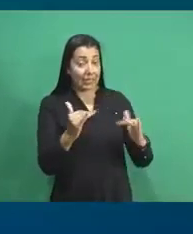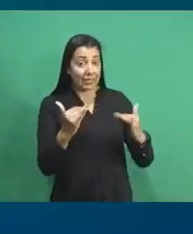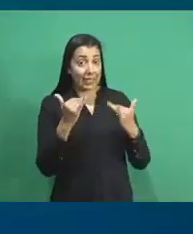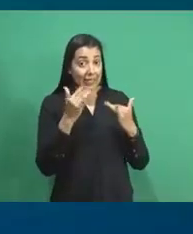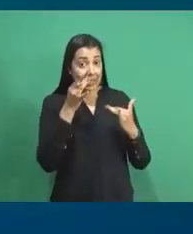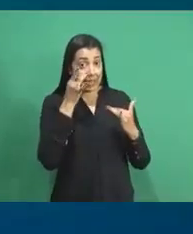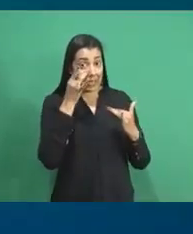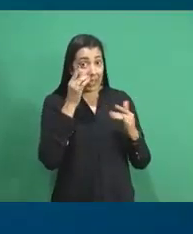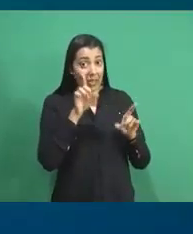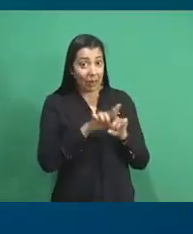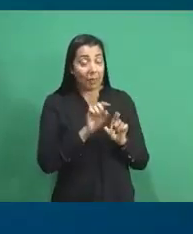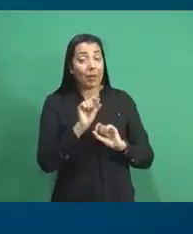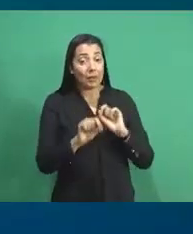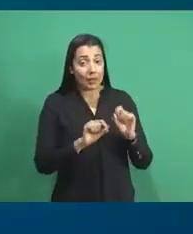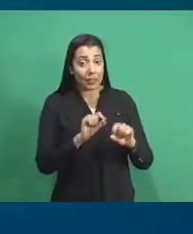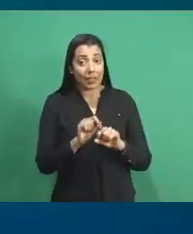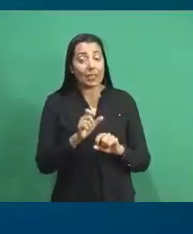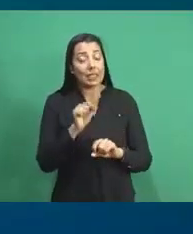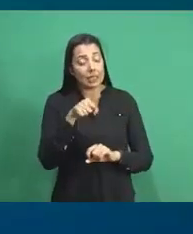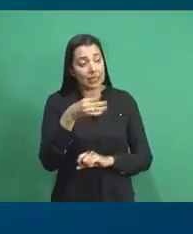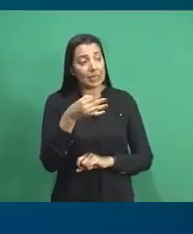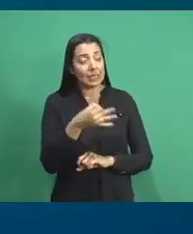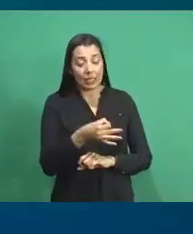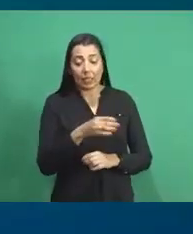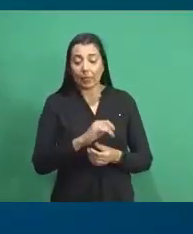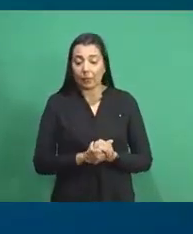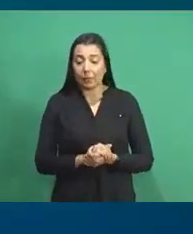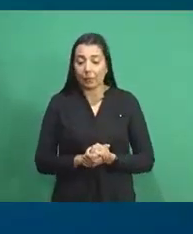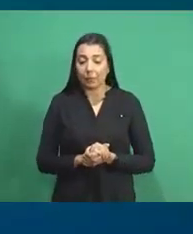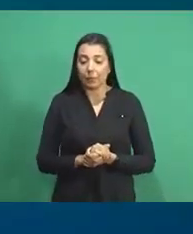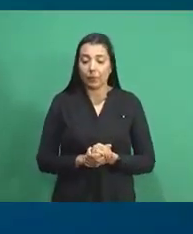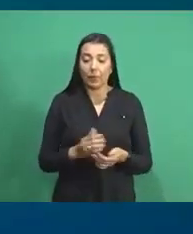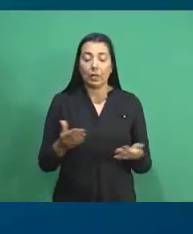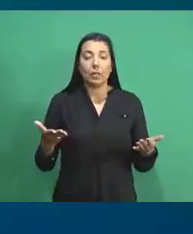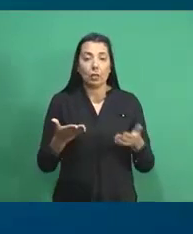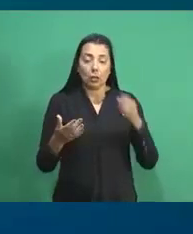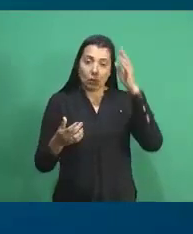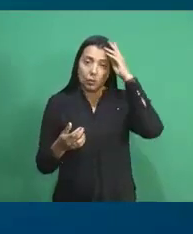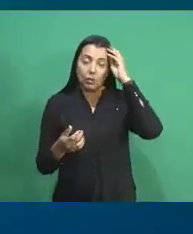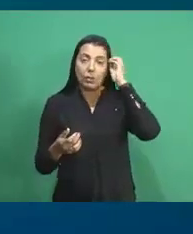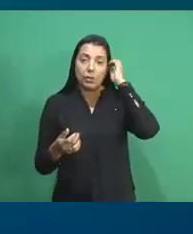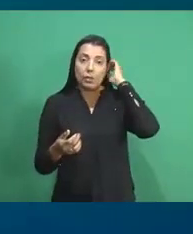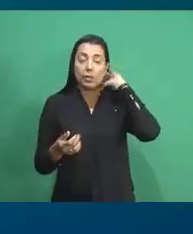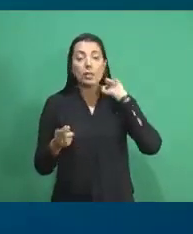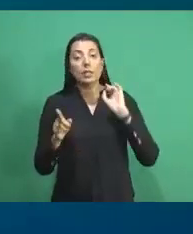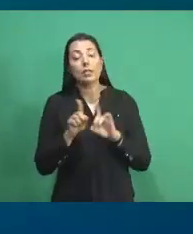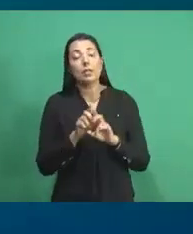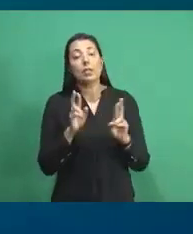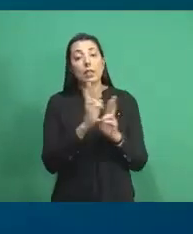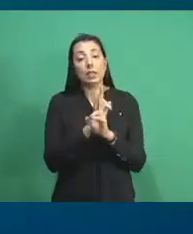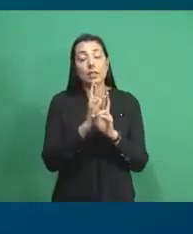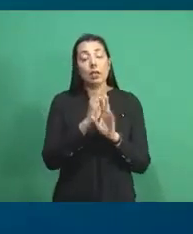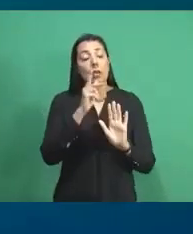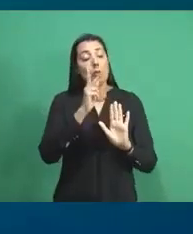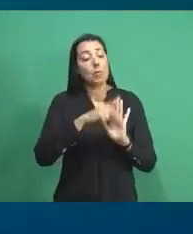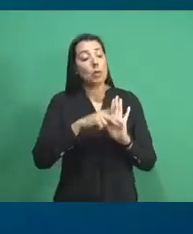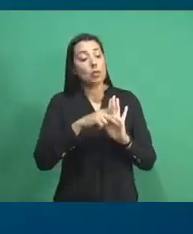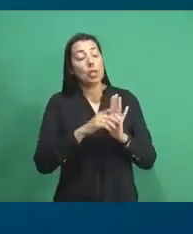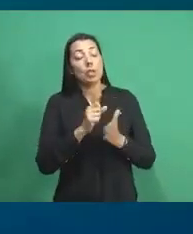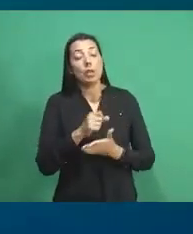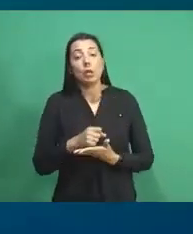e interesse também que deu certo, que vem a ser, na verdade, o envolvimento em projetos de